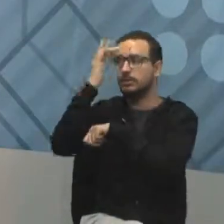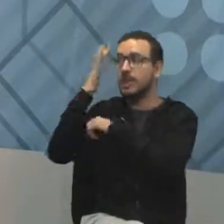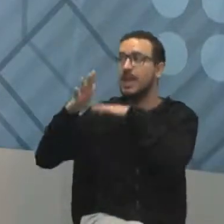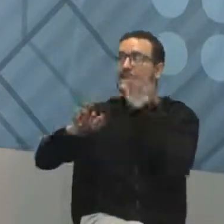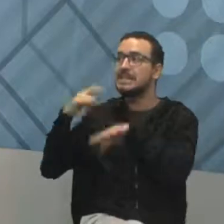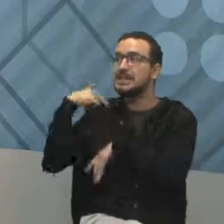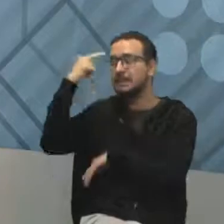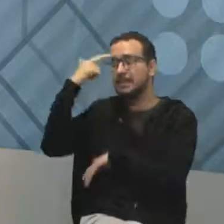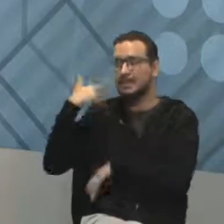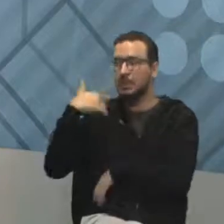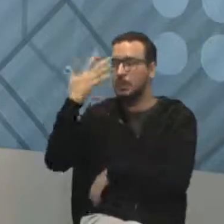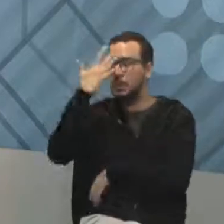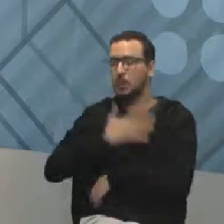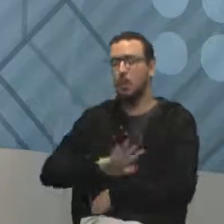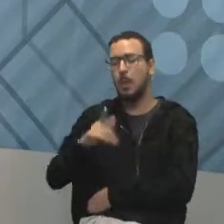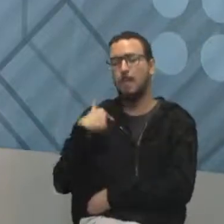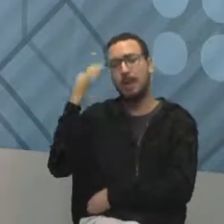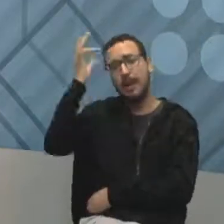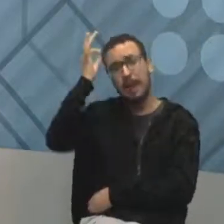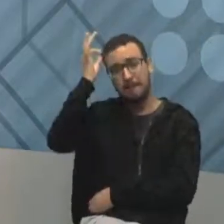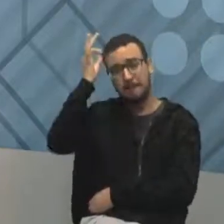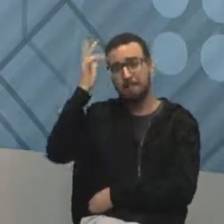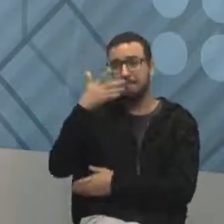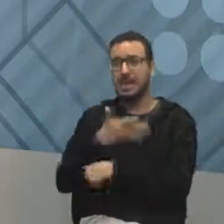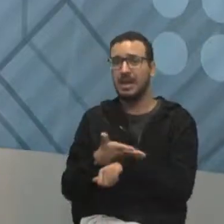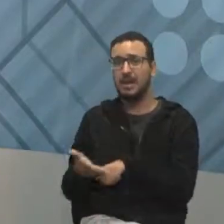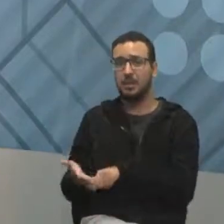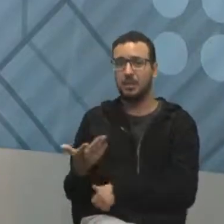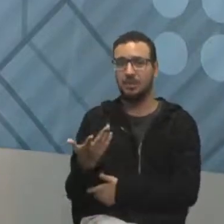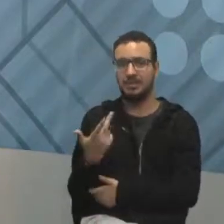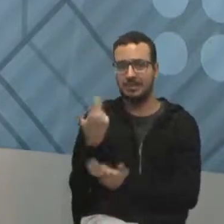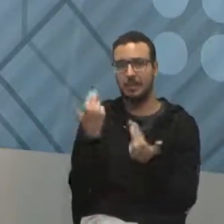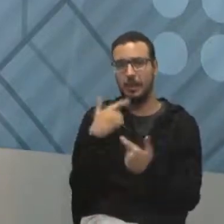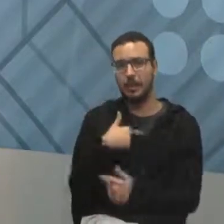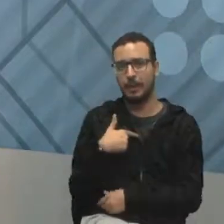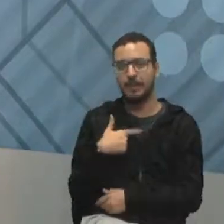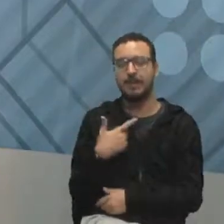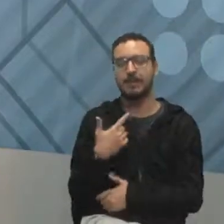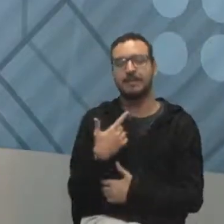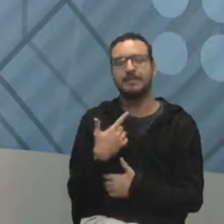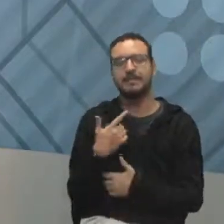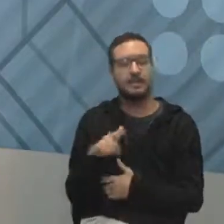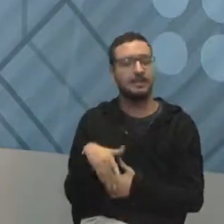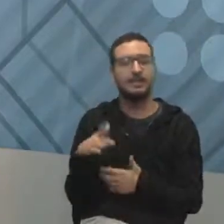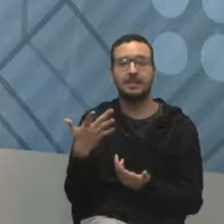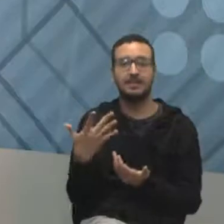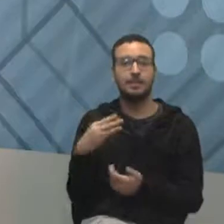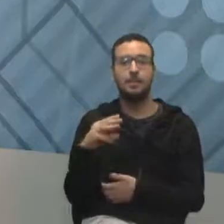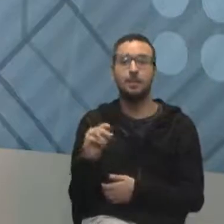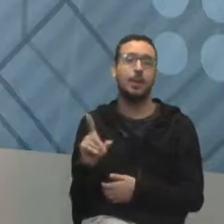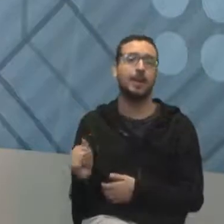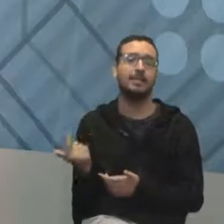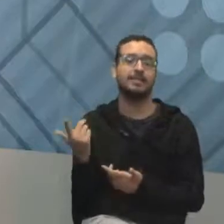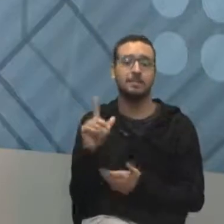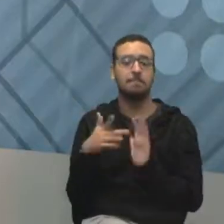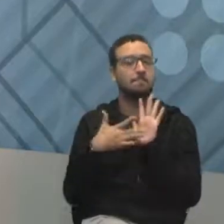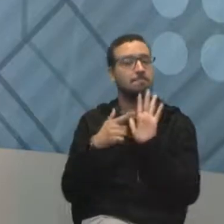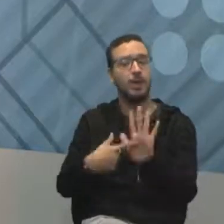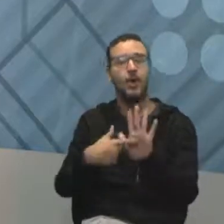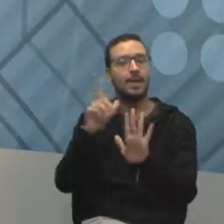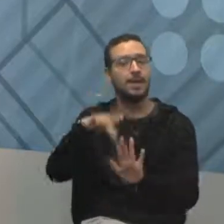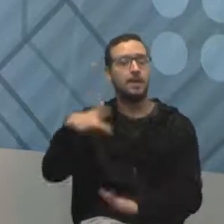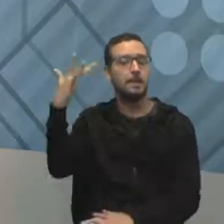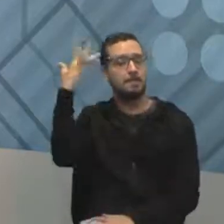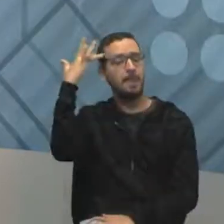ah, eu não gosto muito do meu cabelo, está ficando branco, igual o meu, né? Não, mas está na moda, é tão bonito, mostra a maturidade,